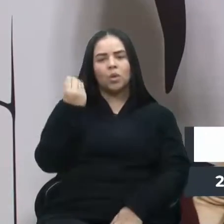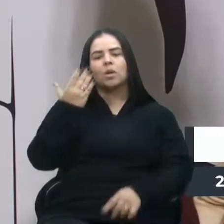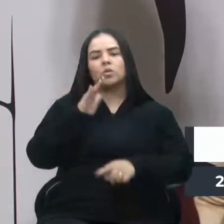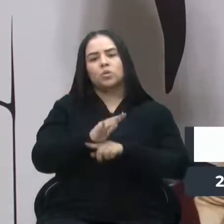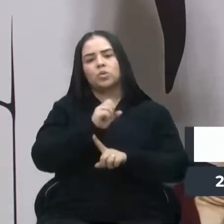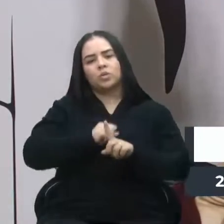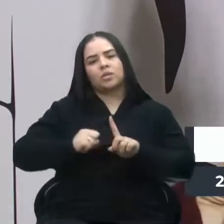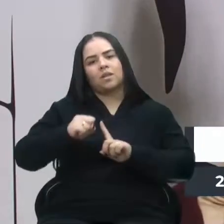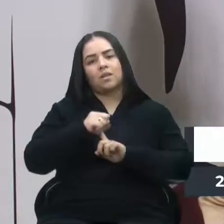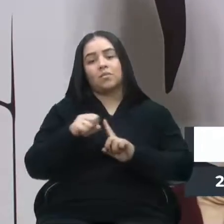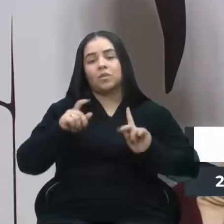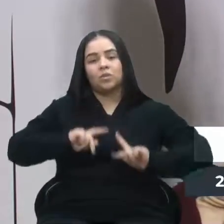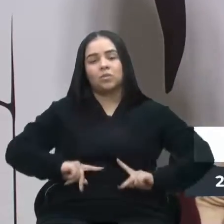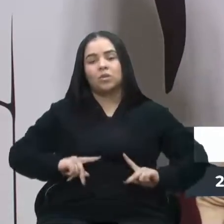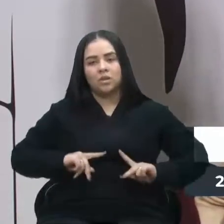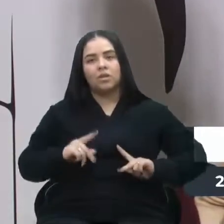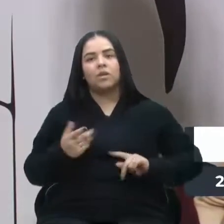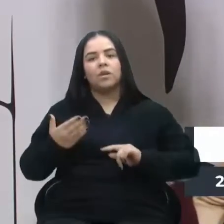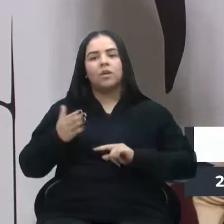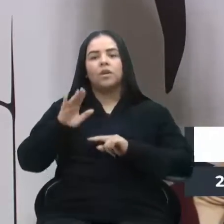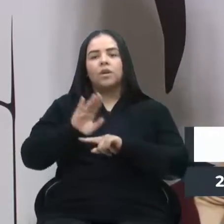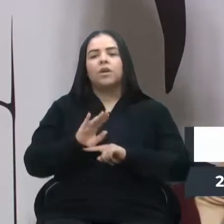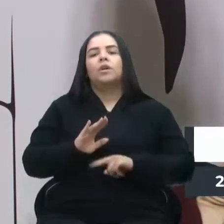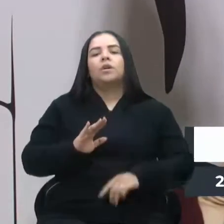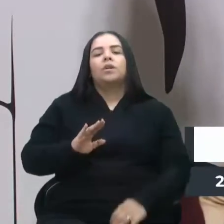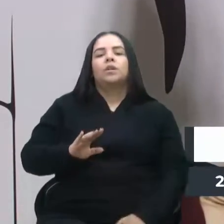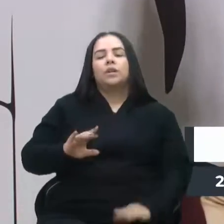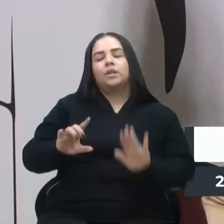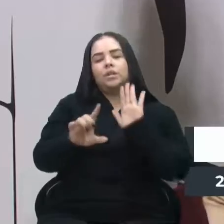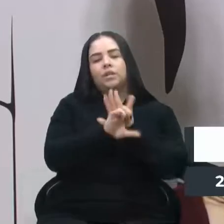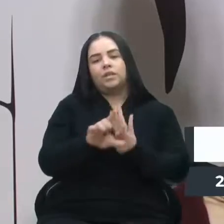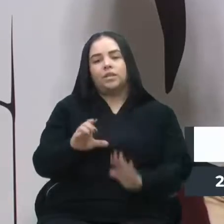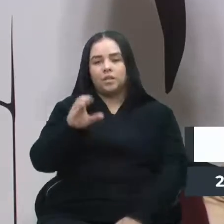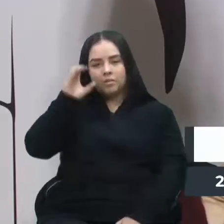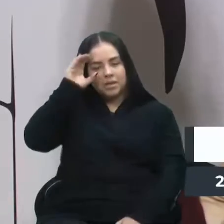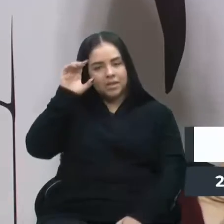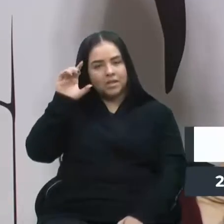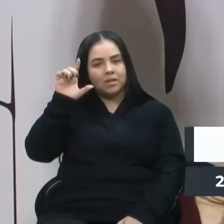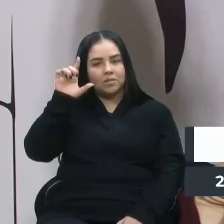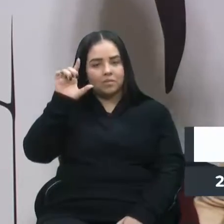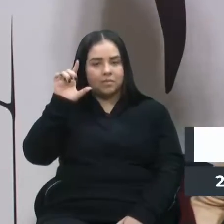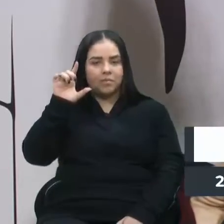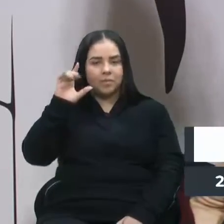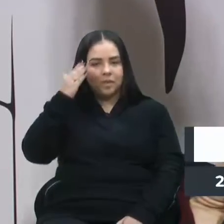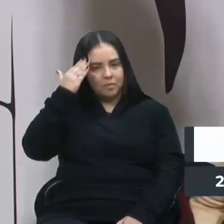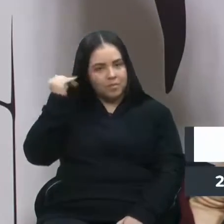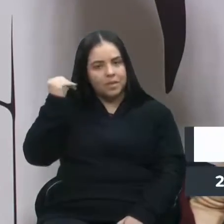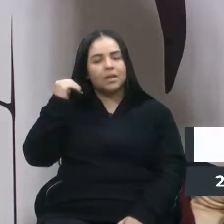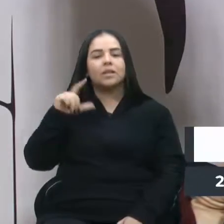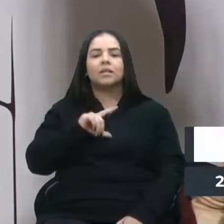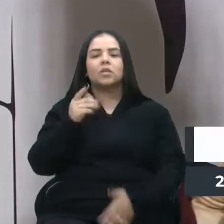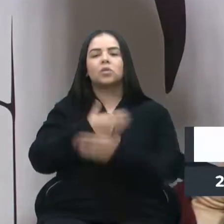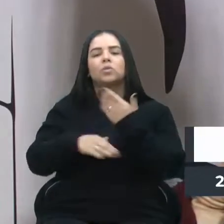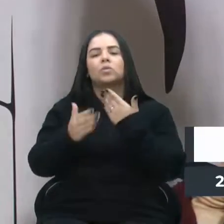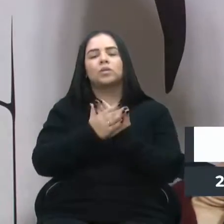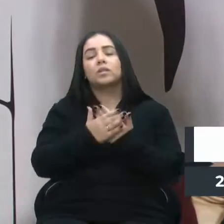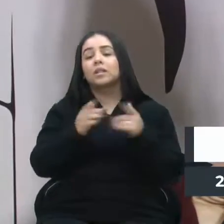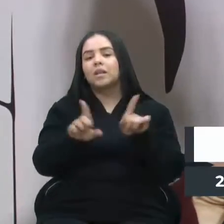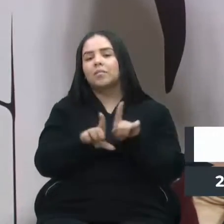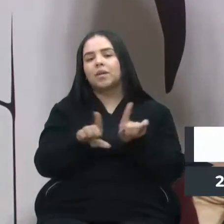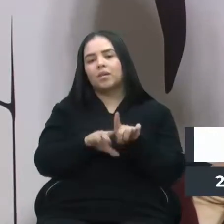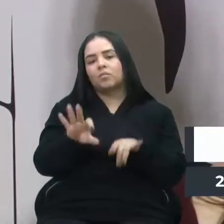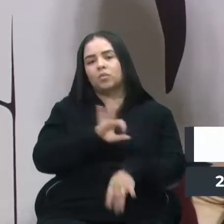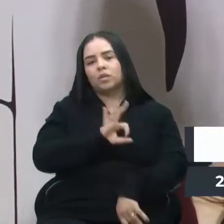pessoas que orientam sobre a Lei Maria da Penha, um setor jurídico. Então, tem todos esses órgãos para buscar e também a delegacia